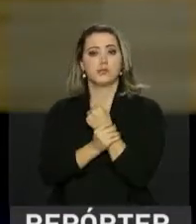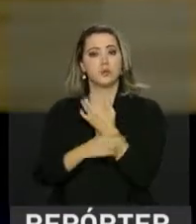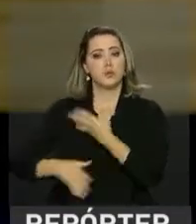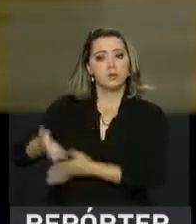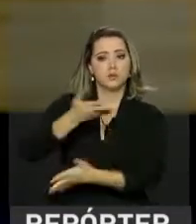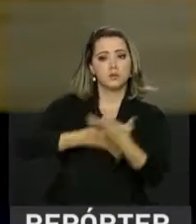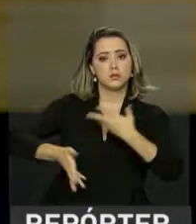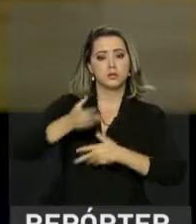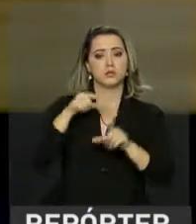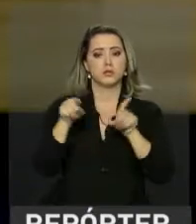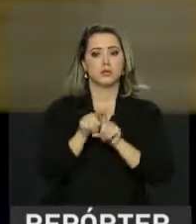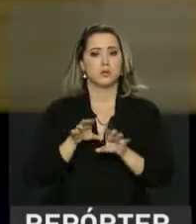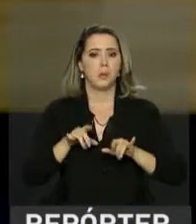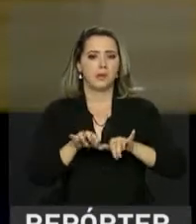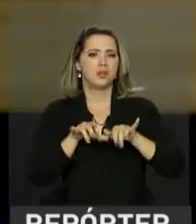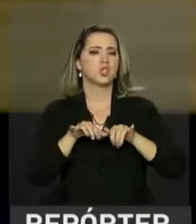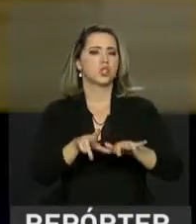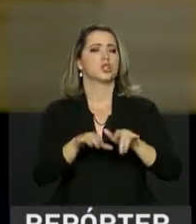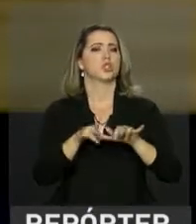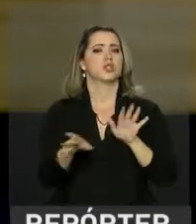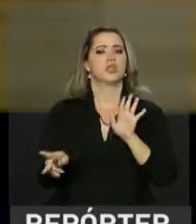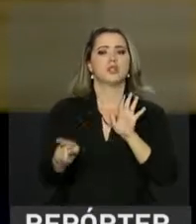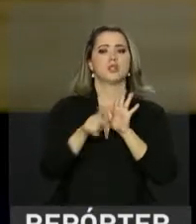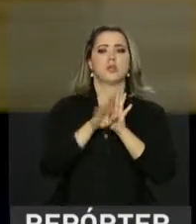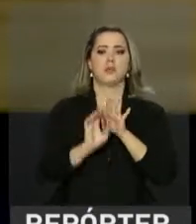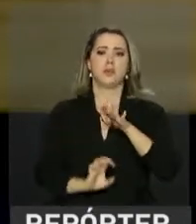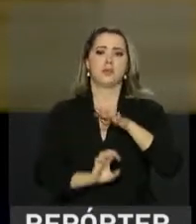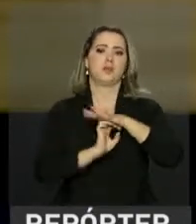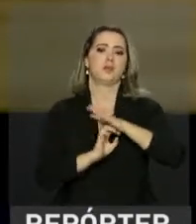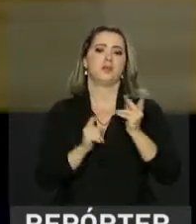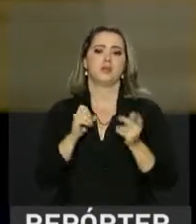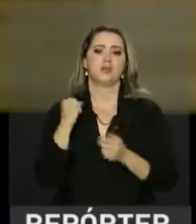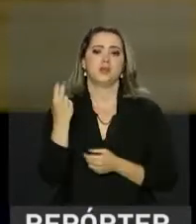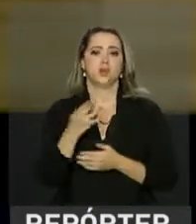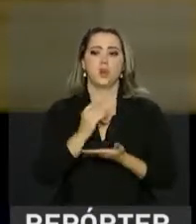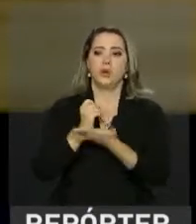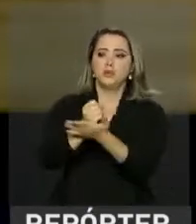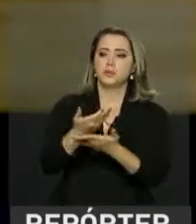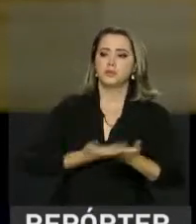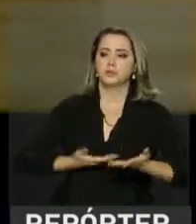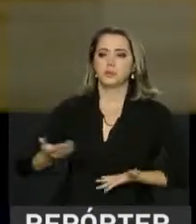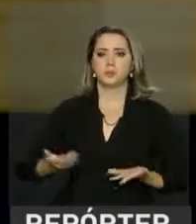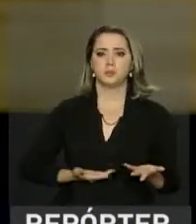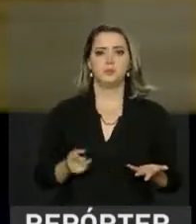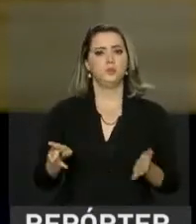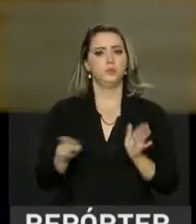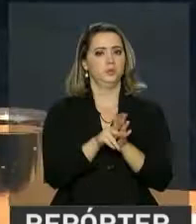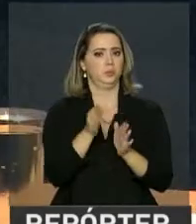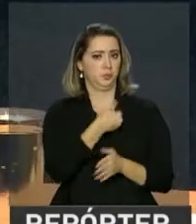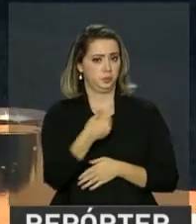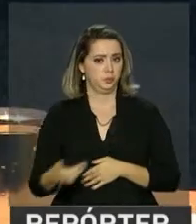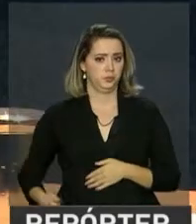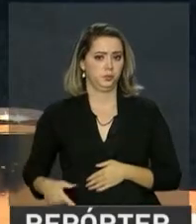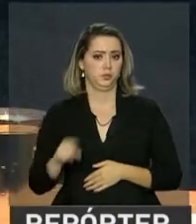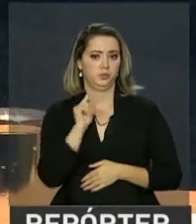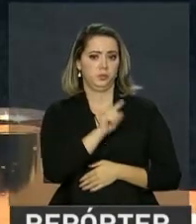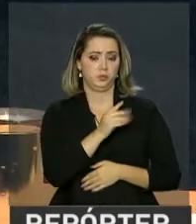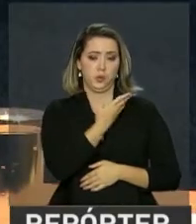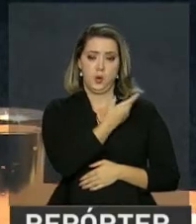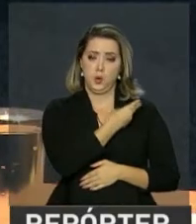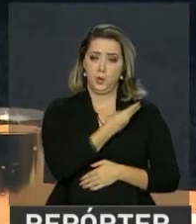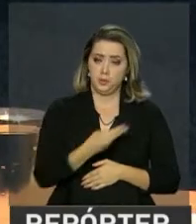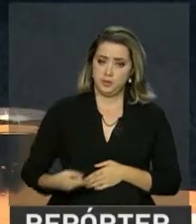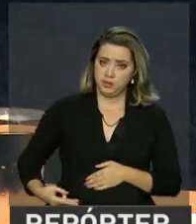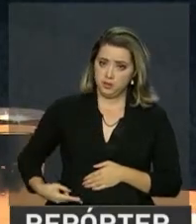digital, ao digitalizar seu negócio, sua pequena empresa, ou ofertar serviço ao público, no meu caso, o próprio governo. O ministro Gilberto